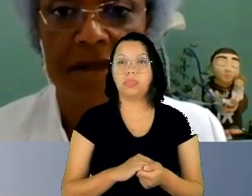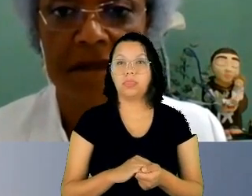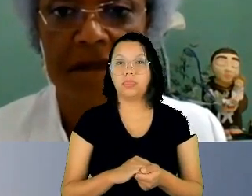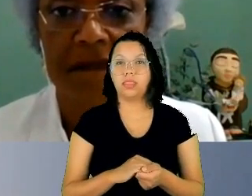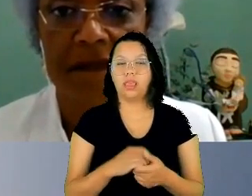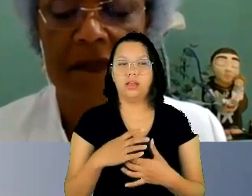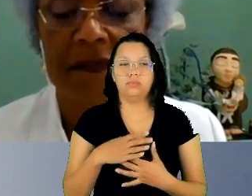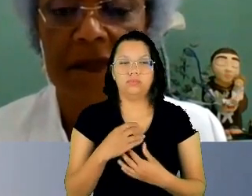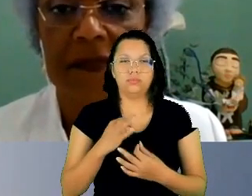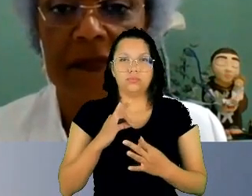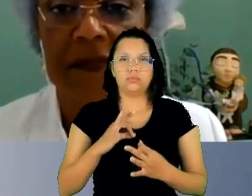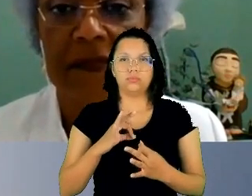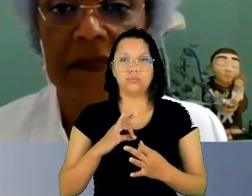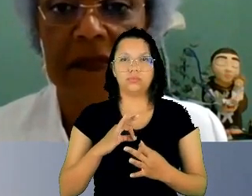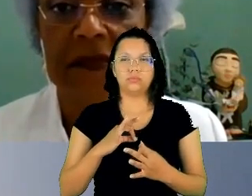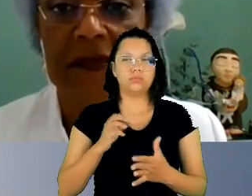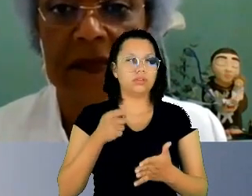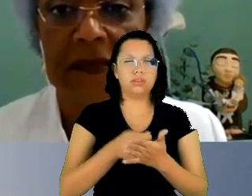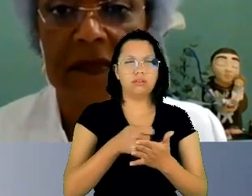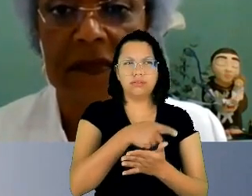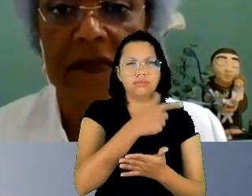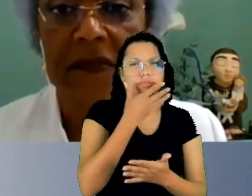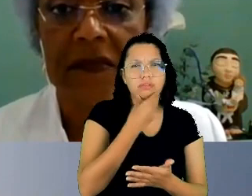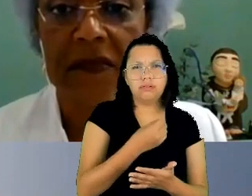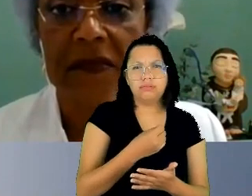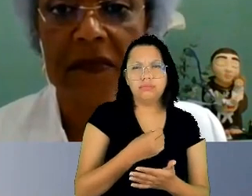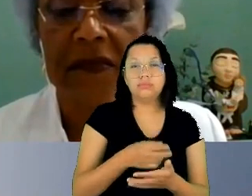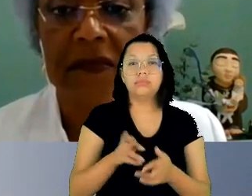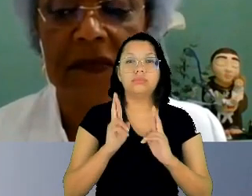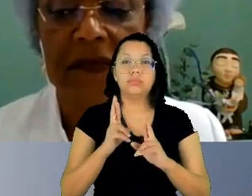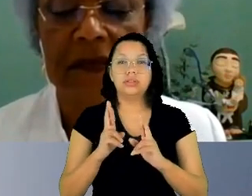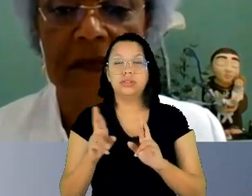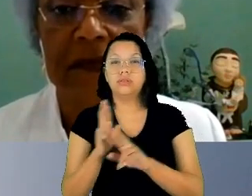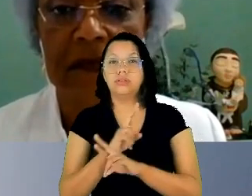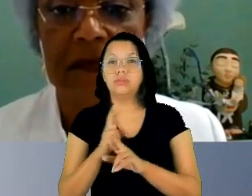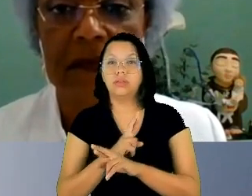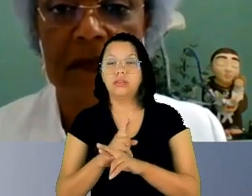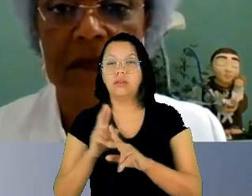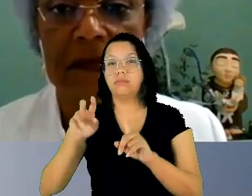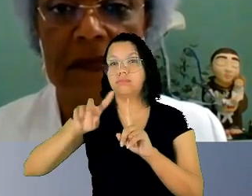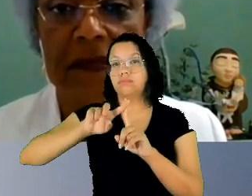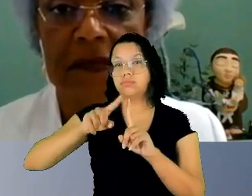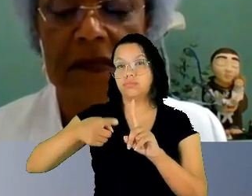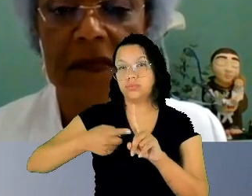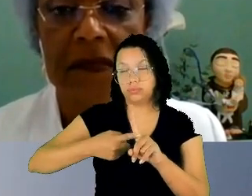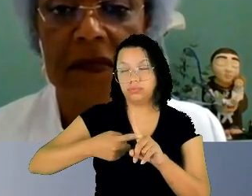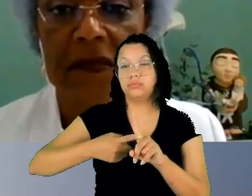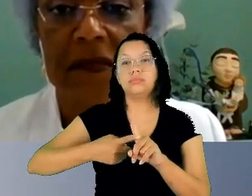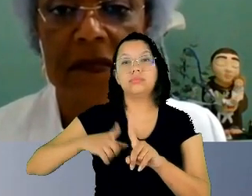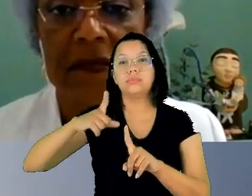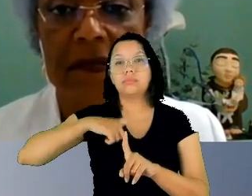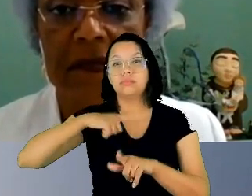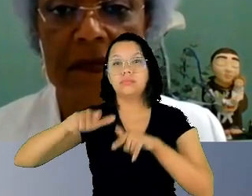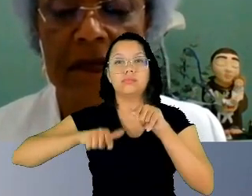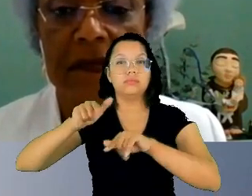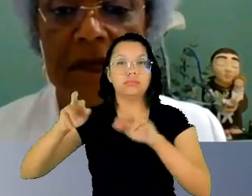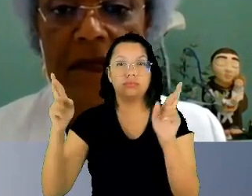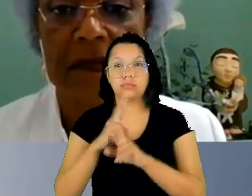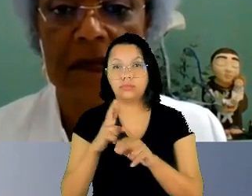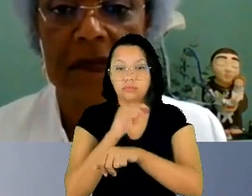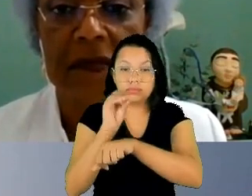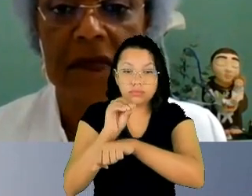expectativas relacionadas à maternidade e que desempenham tarefas relacionadas ao cuidado e ao trabalho doméstico